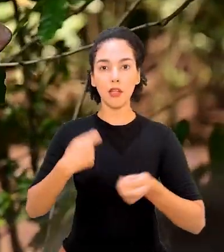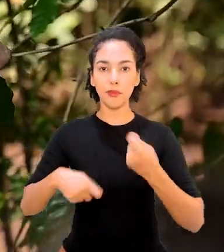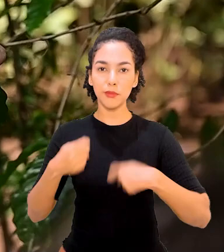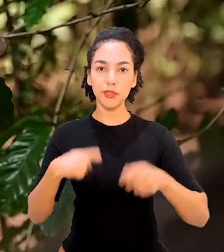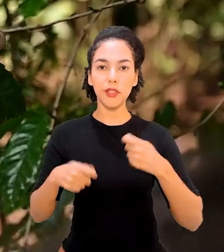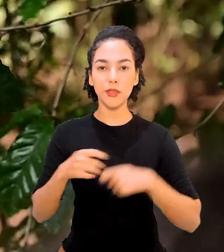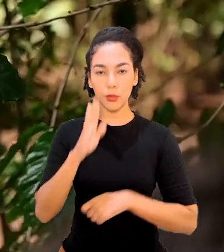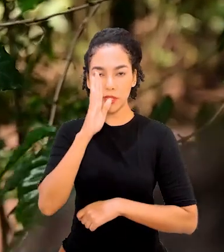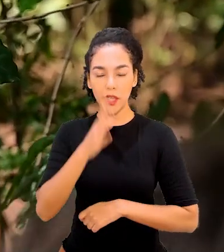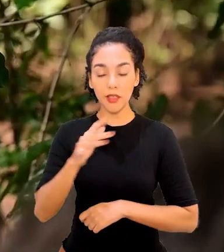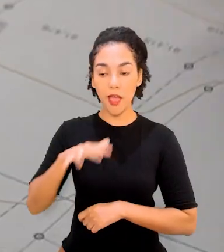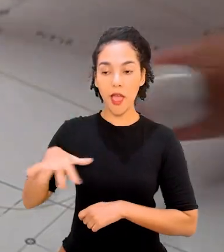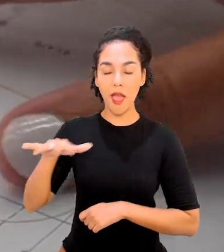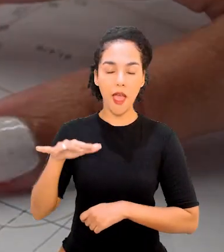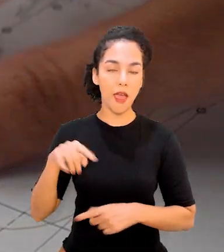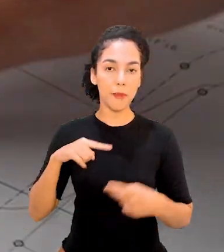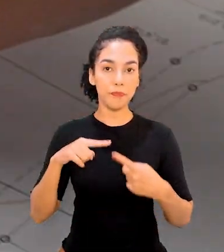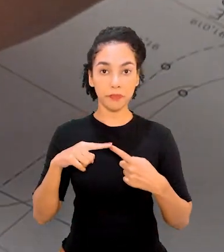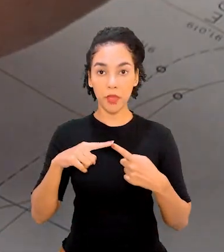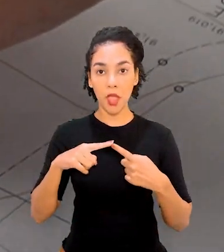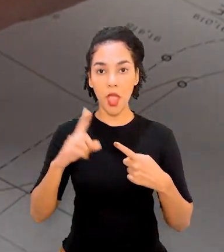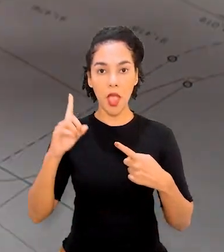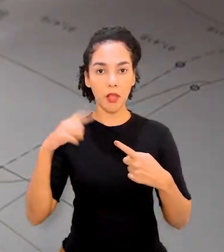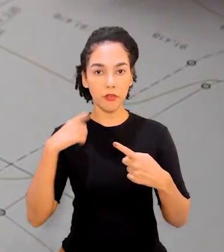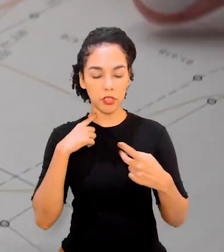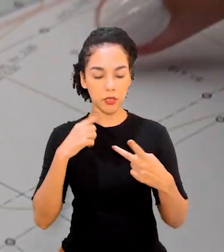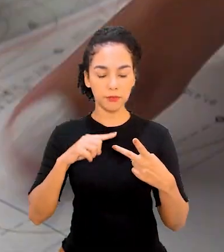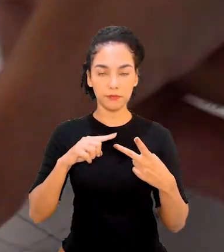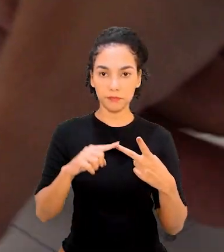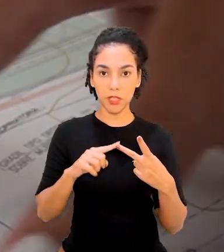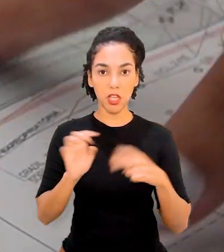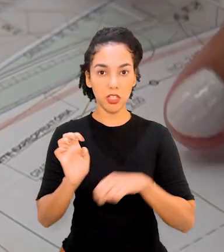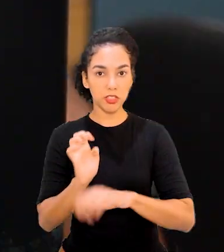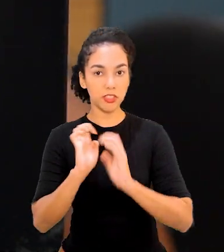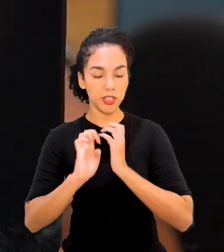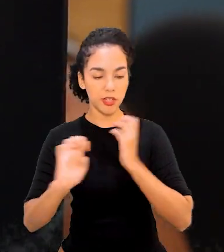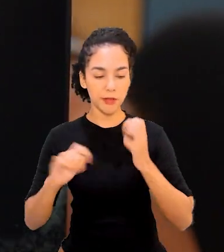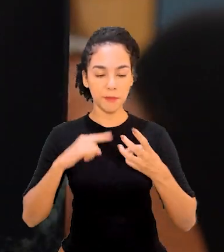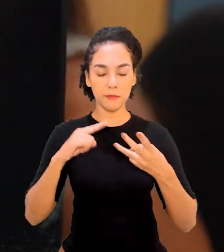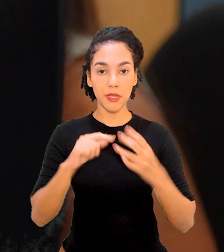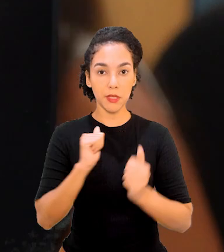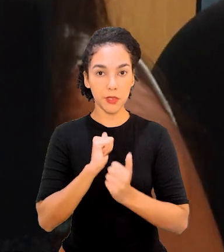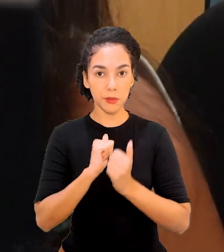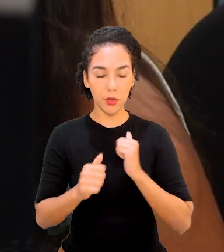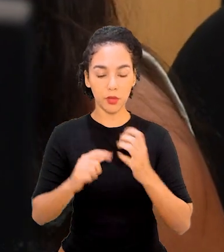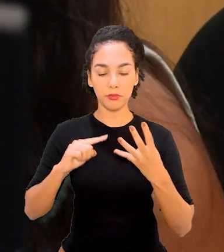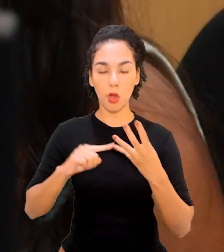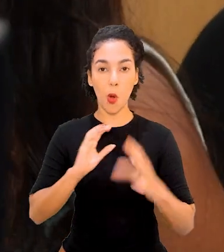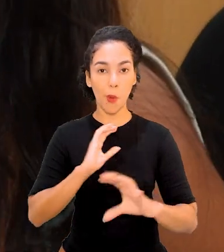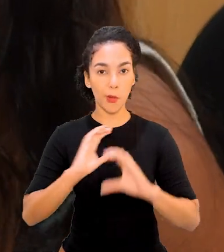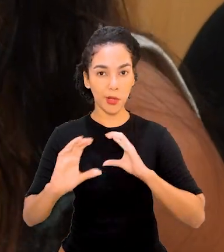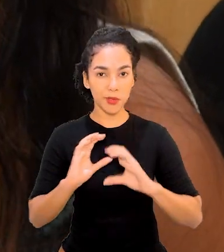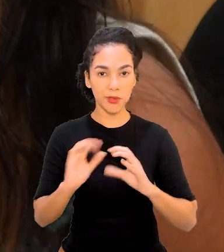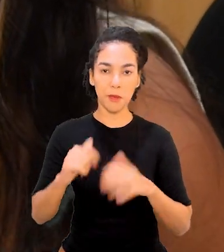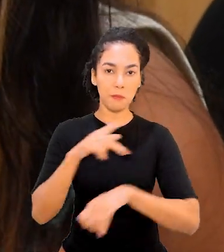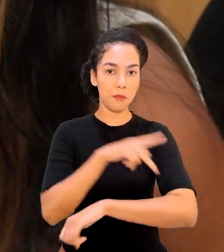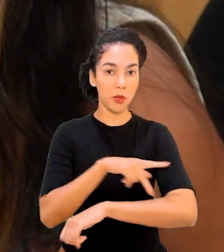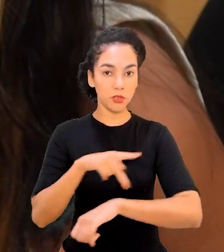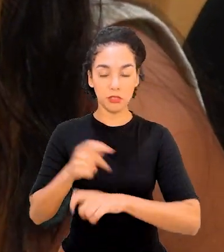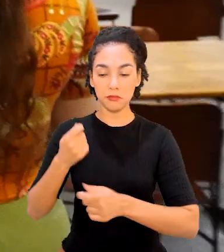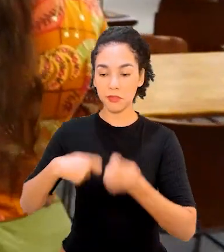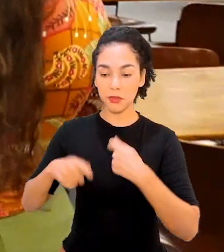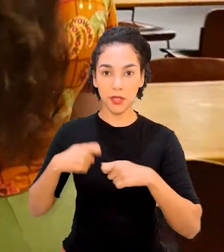direta, em áreas como Direito, Engenharia, Esportes, Comunicação, Pedagogia, Administração, Psicologia,